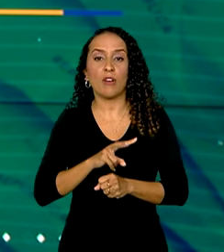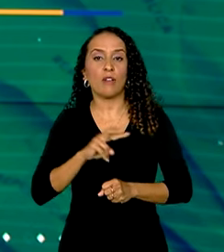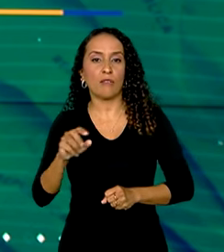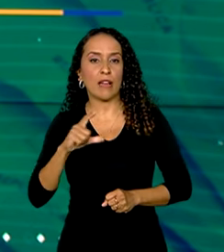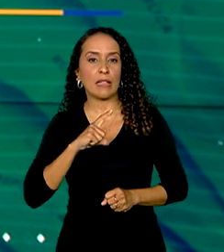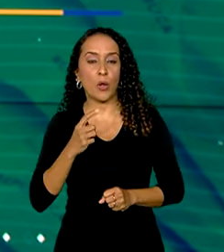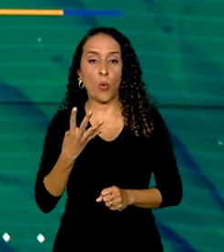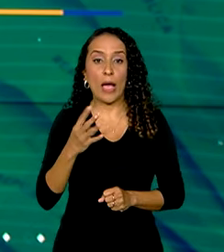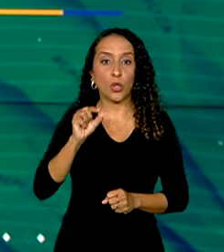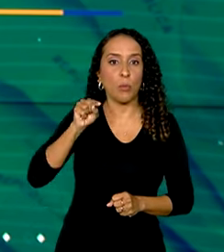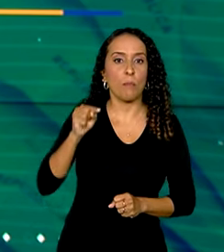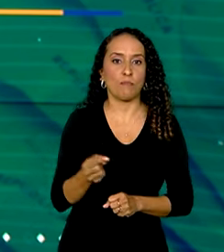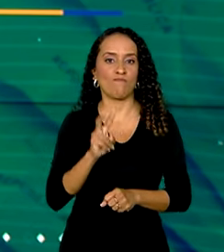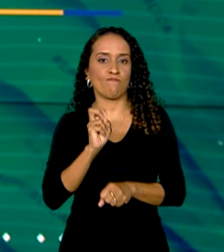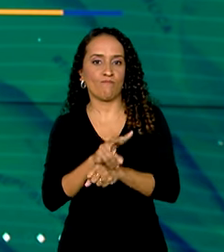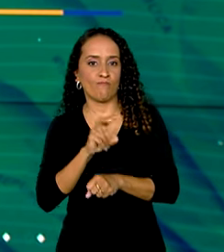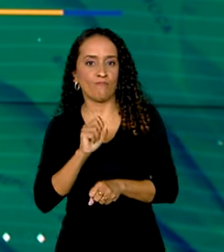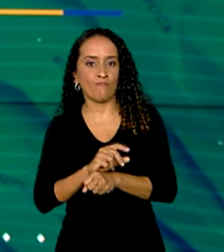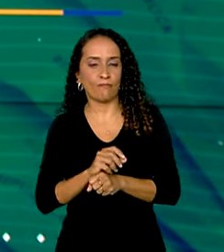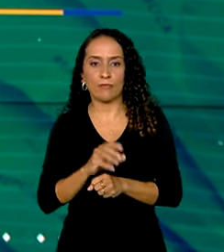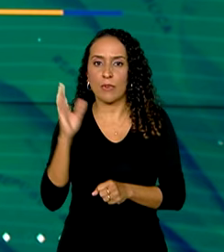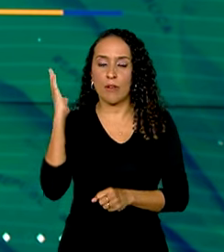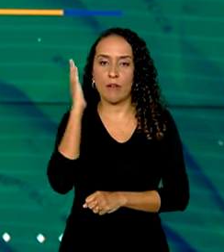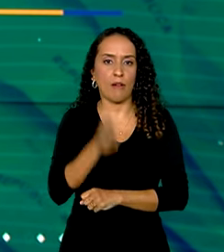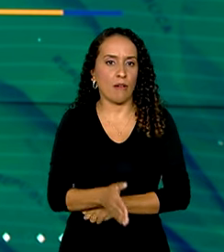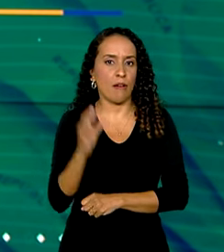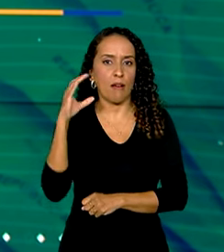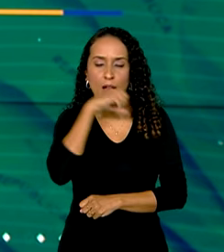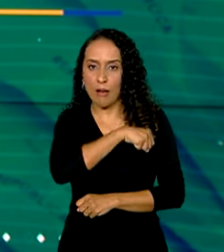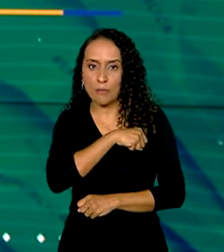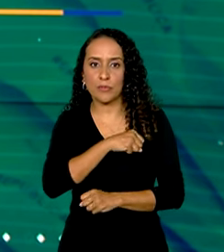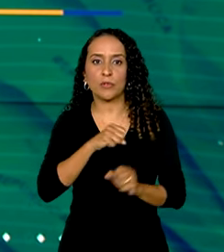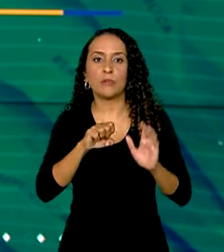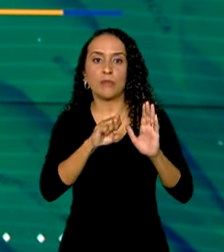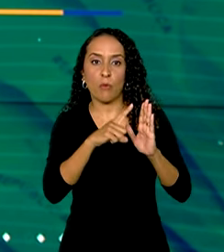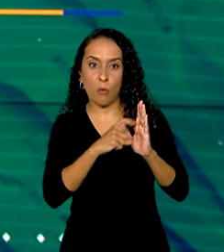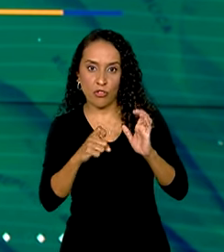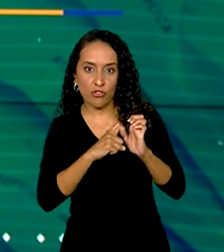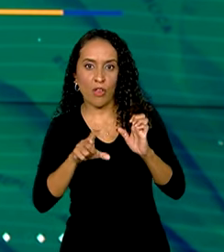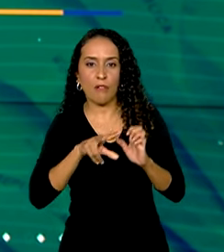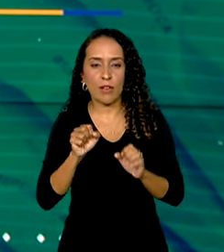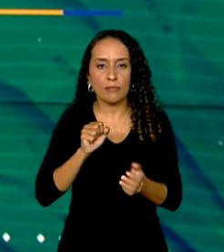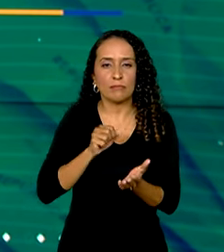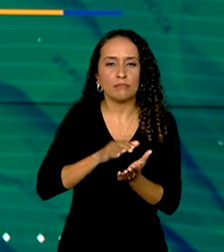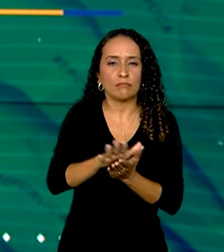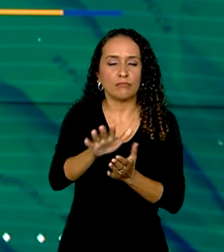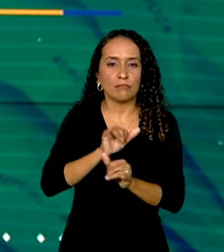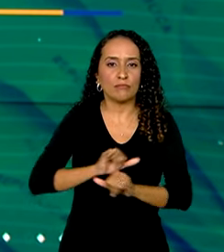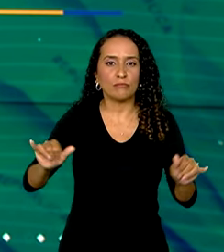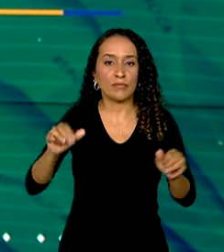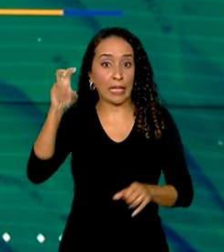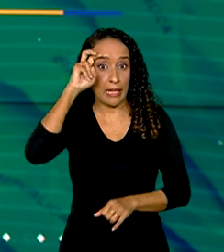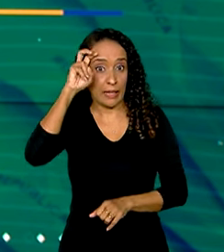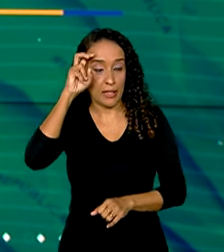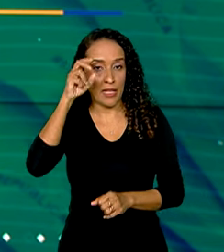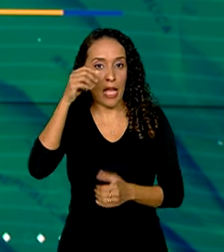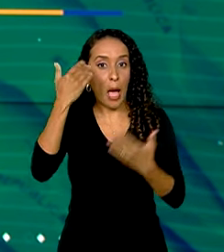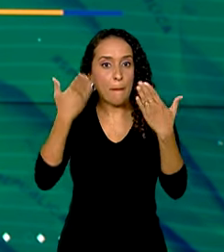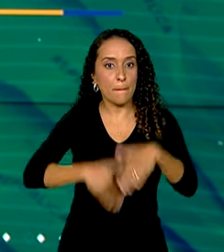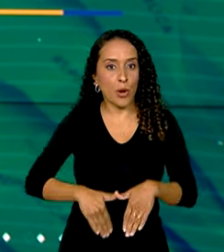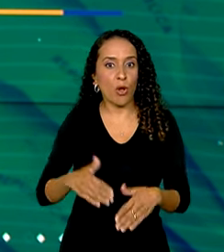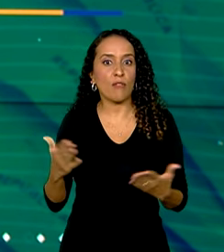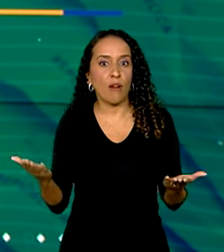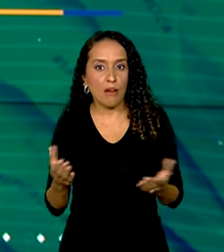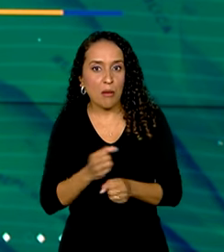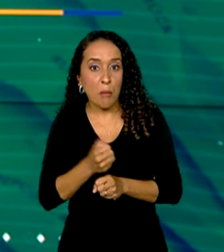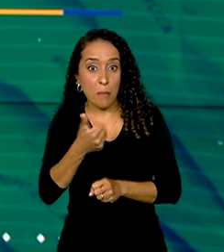4 mil vagas de preenchimento imediato. O edital deve ser lançado nesta quinta-feira e as provas realizadas ainda